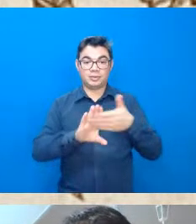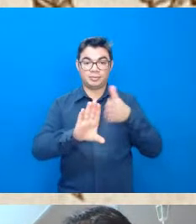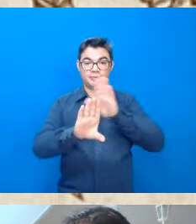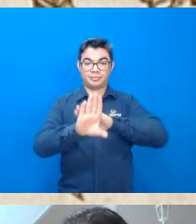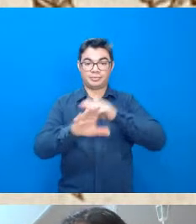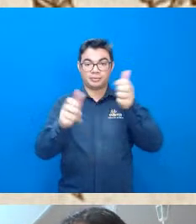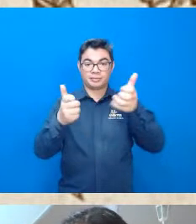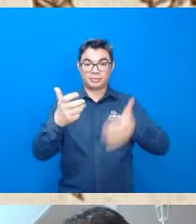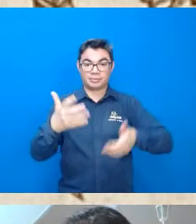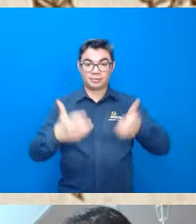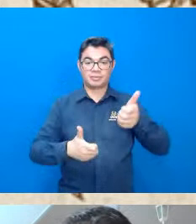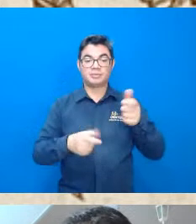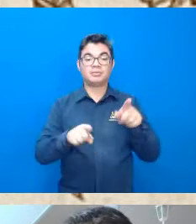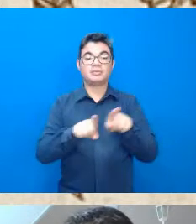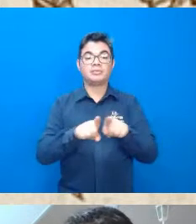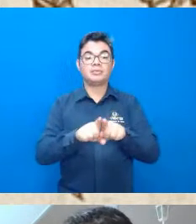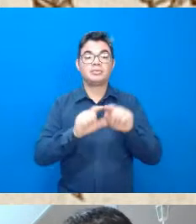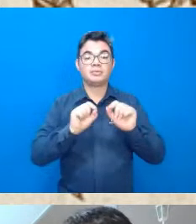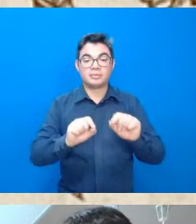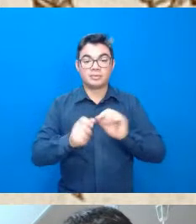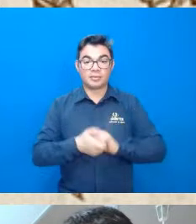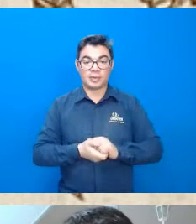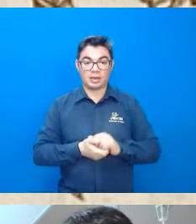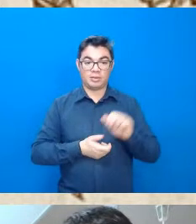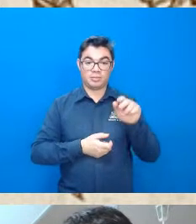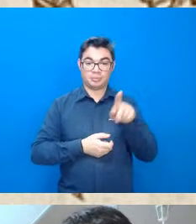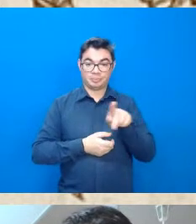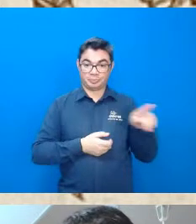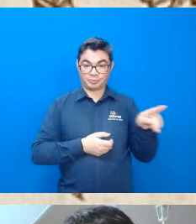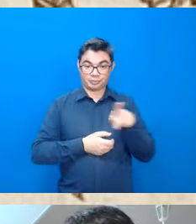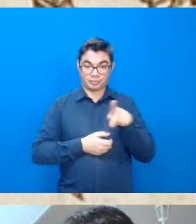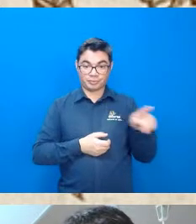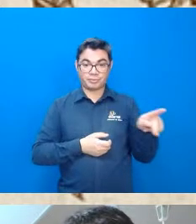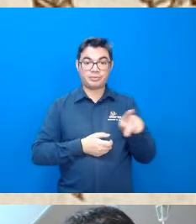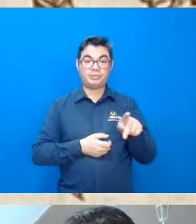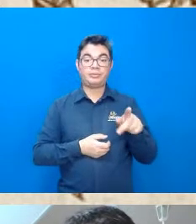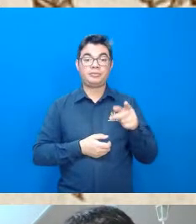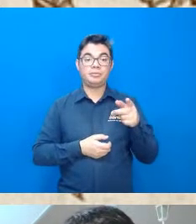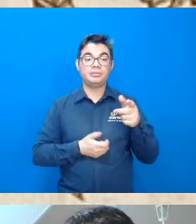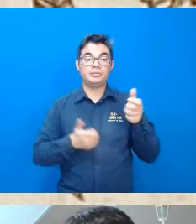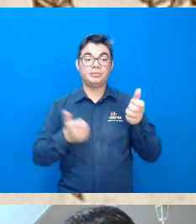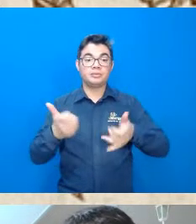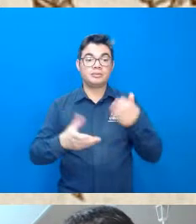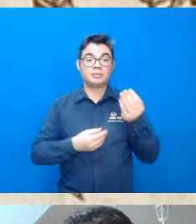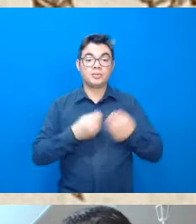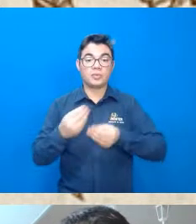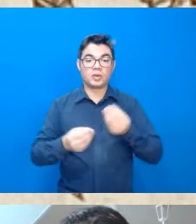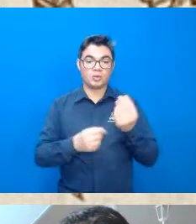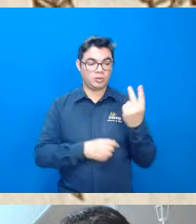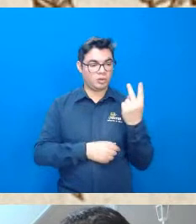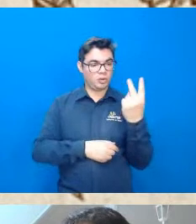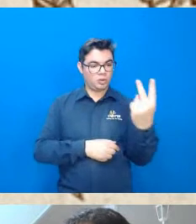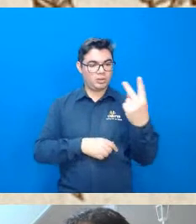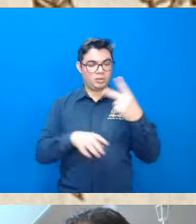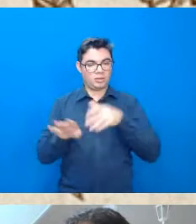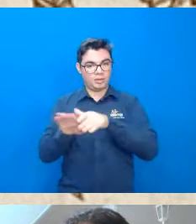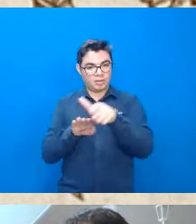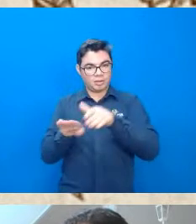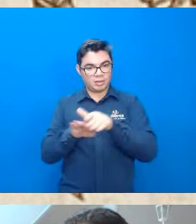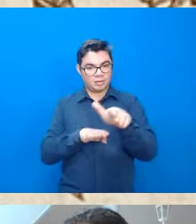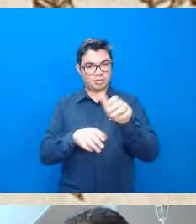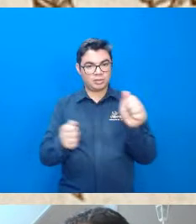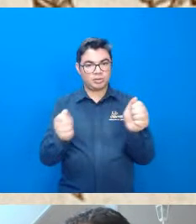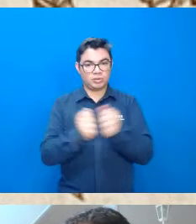eu falava do professor Naldi da professora X-Dato né ambos foram os meus orientadores aí